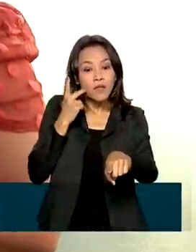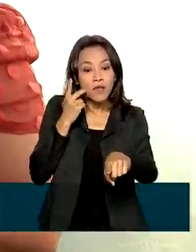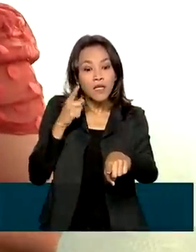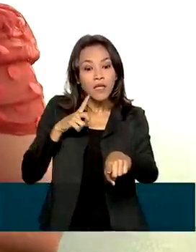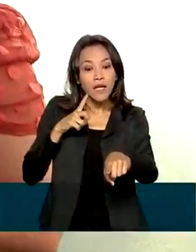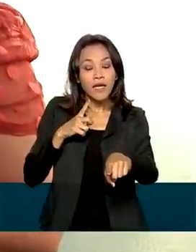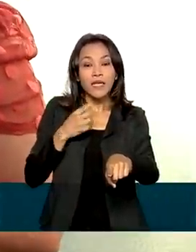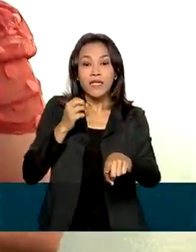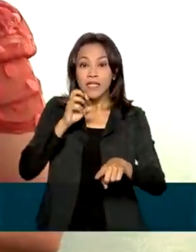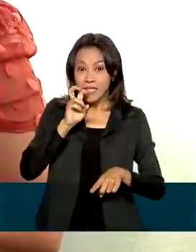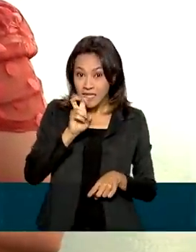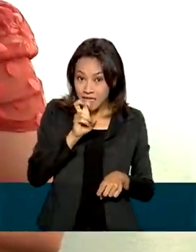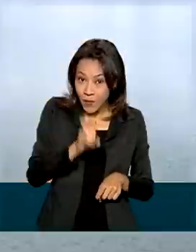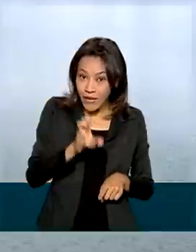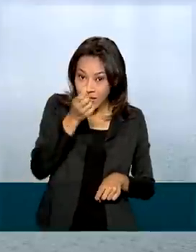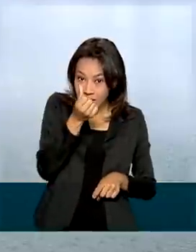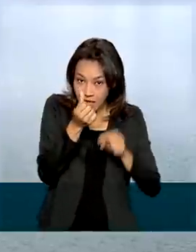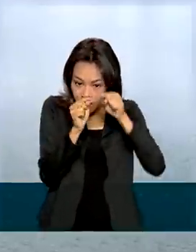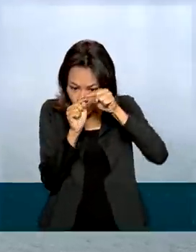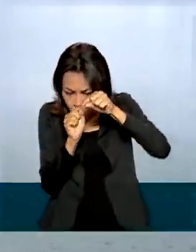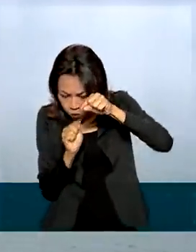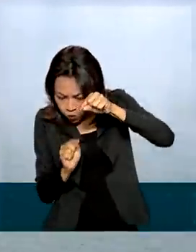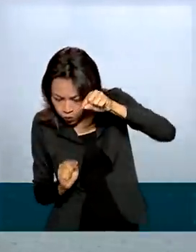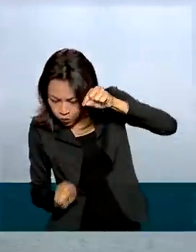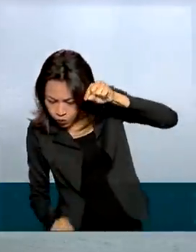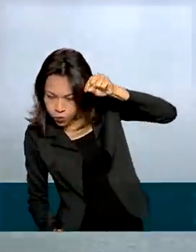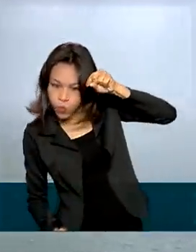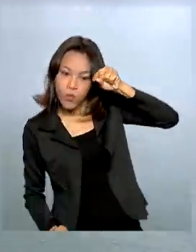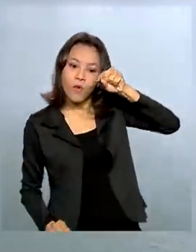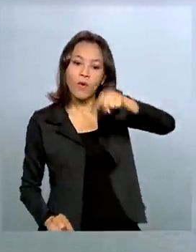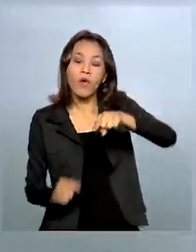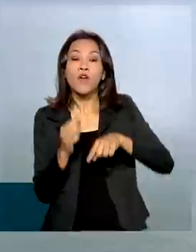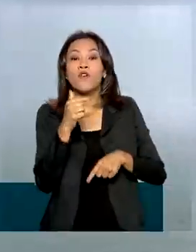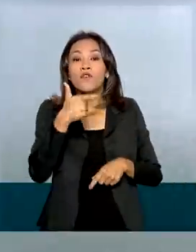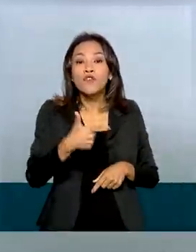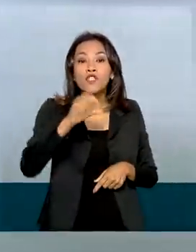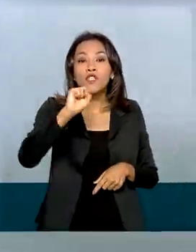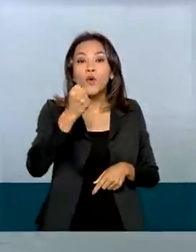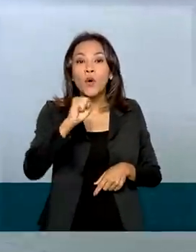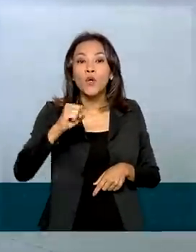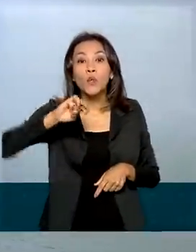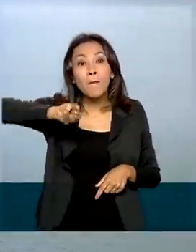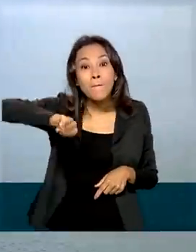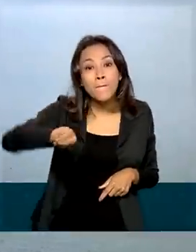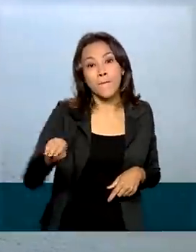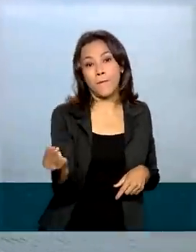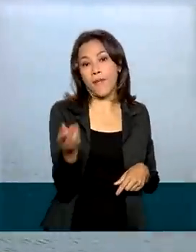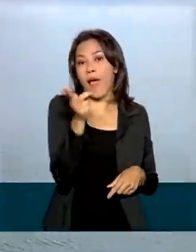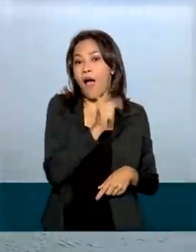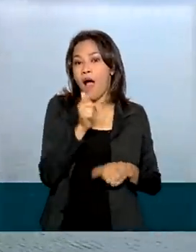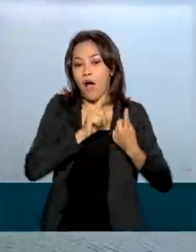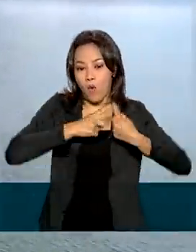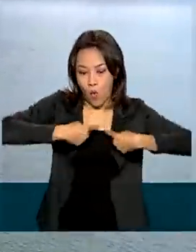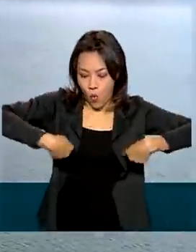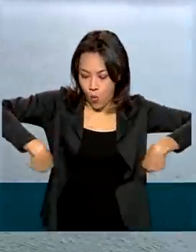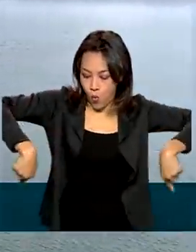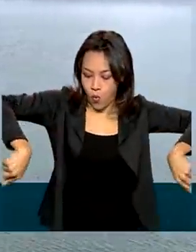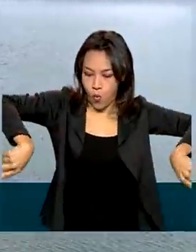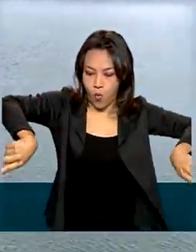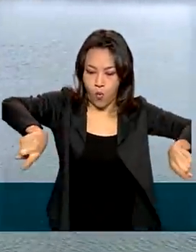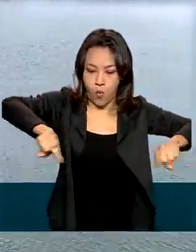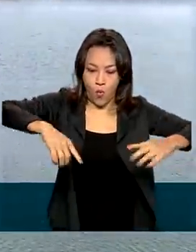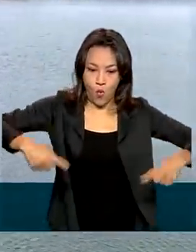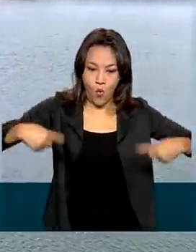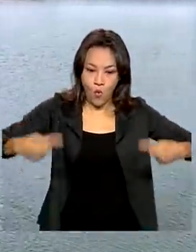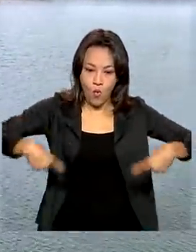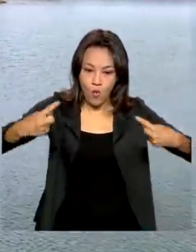metros de profundidade e capacidade de armazenar 28 milhões de metros cúbicos de água. A barragem funciona como uma